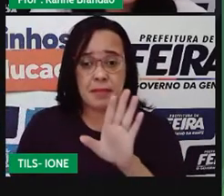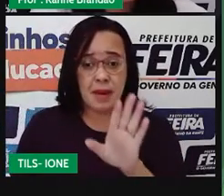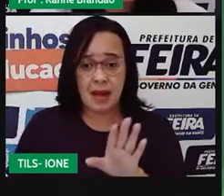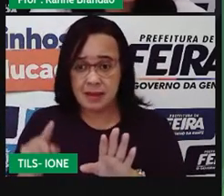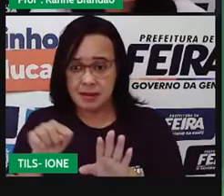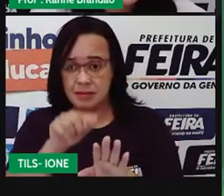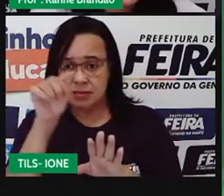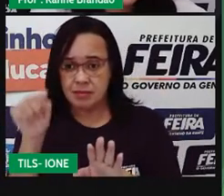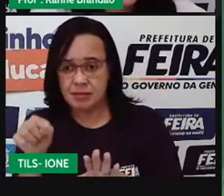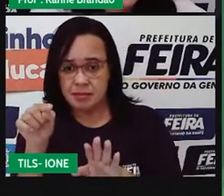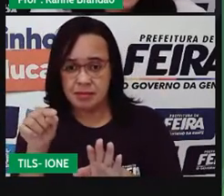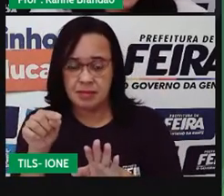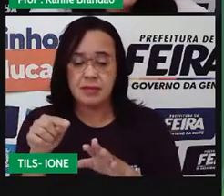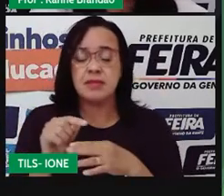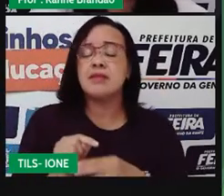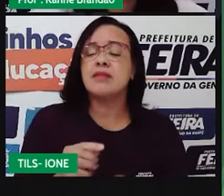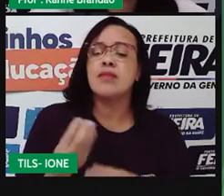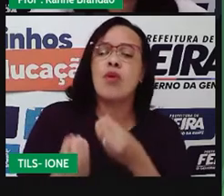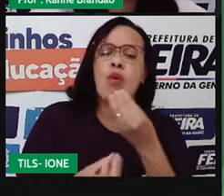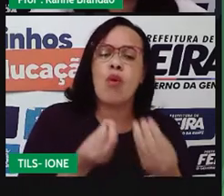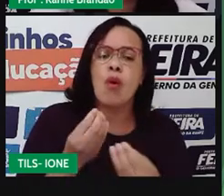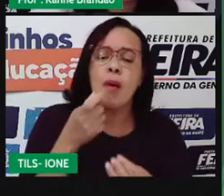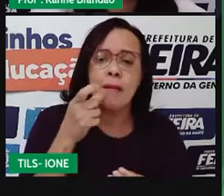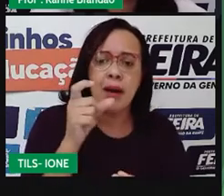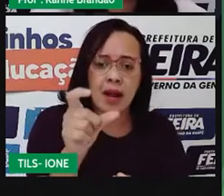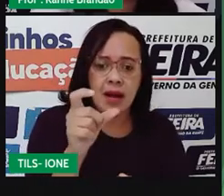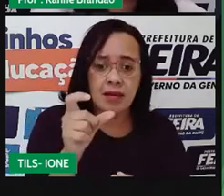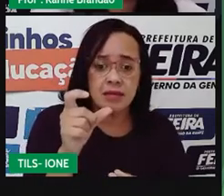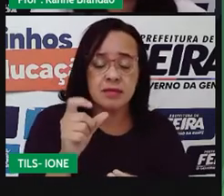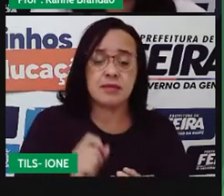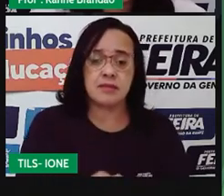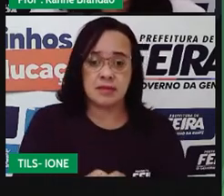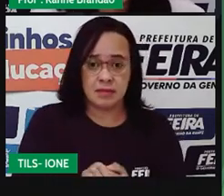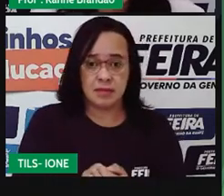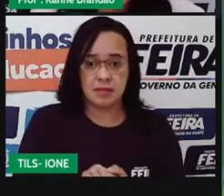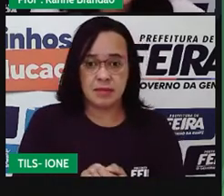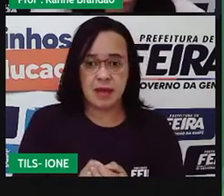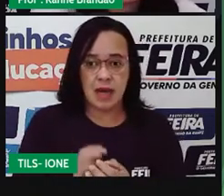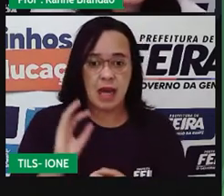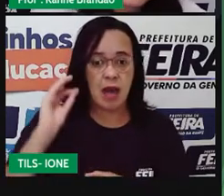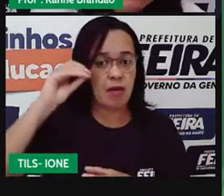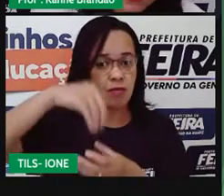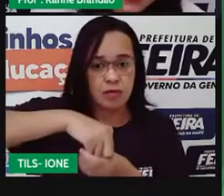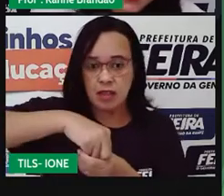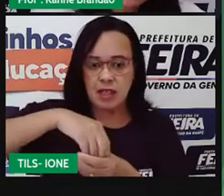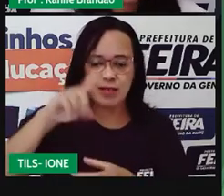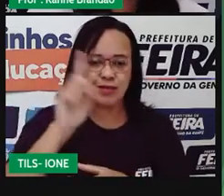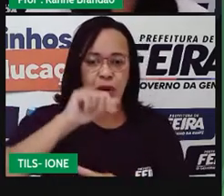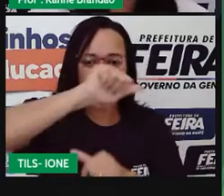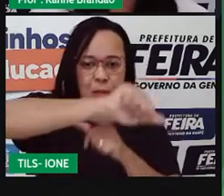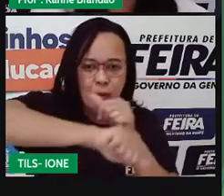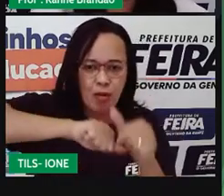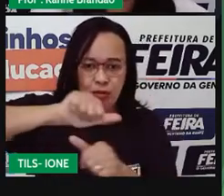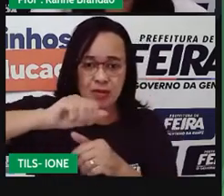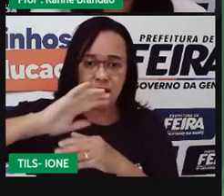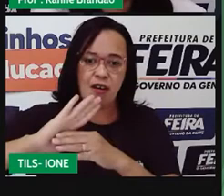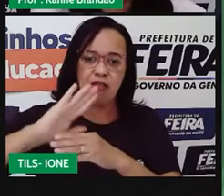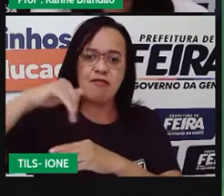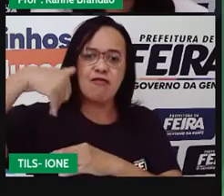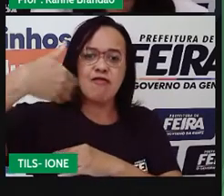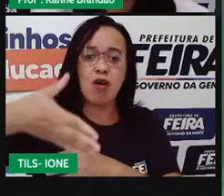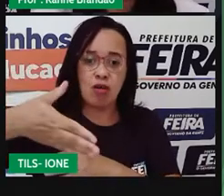espécies diferentes, a gente vai ver que são relações inter-específicas. Inter